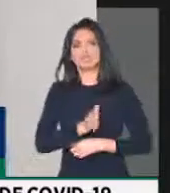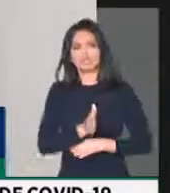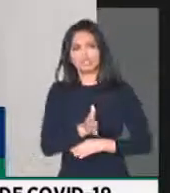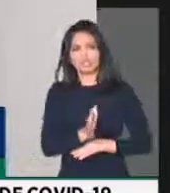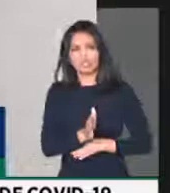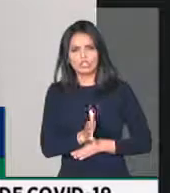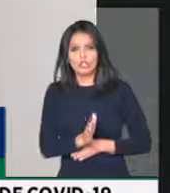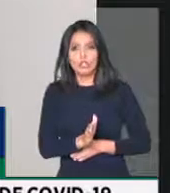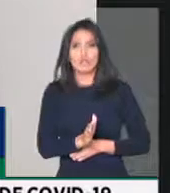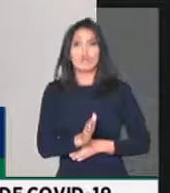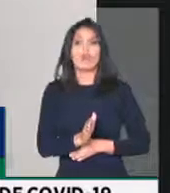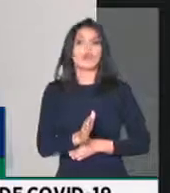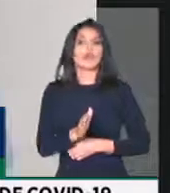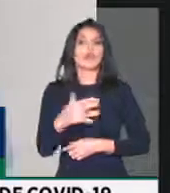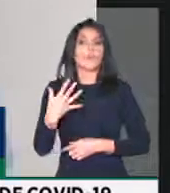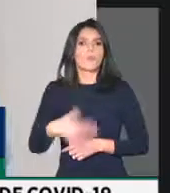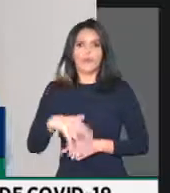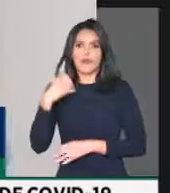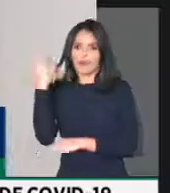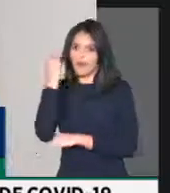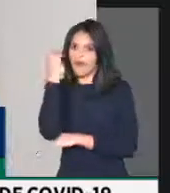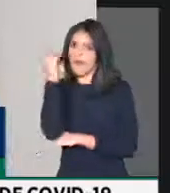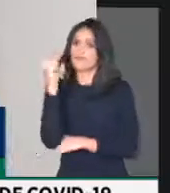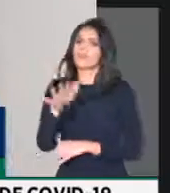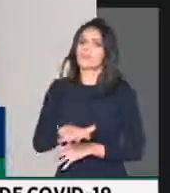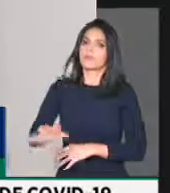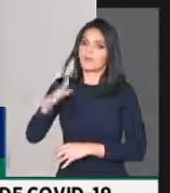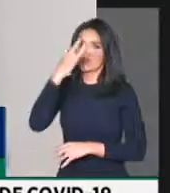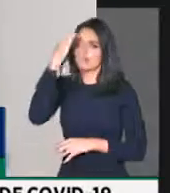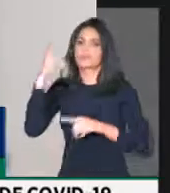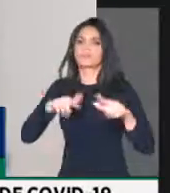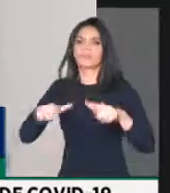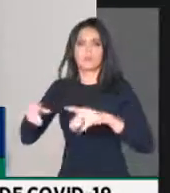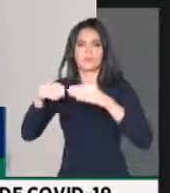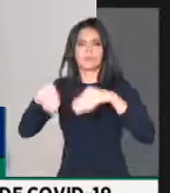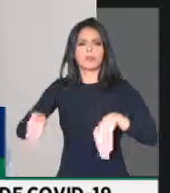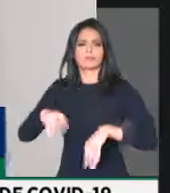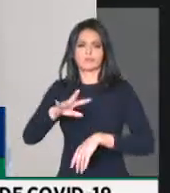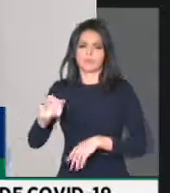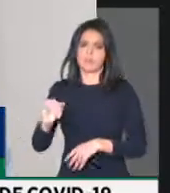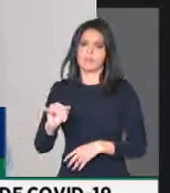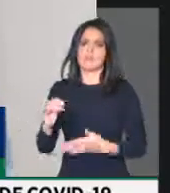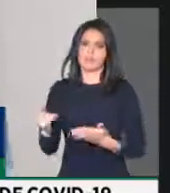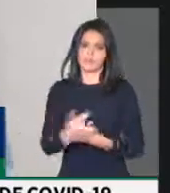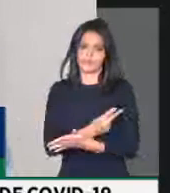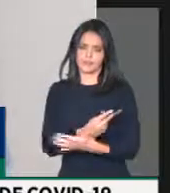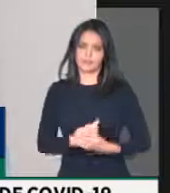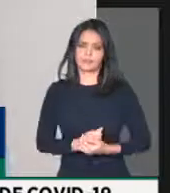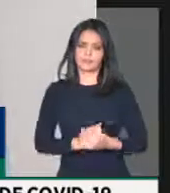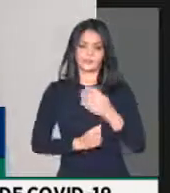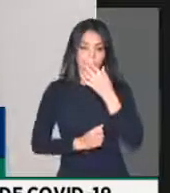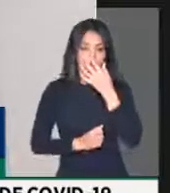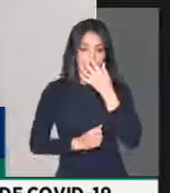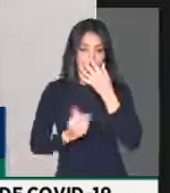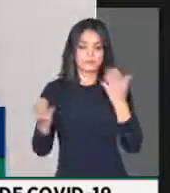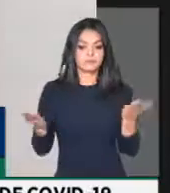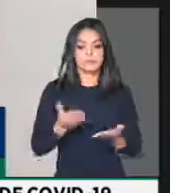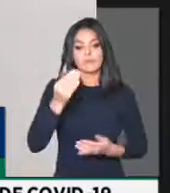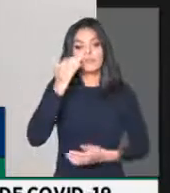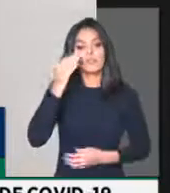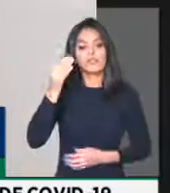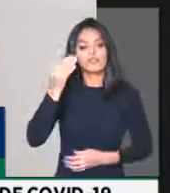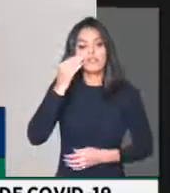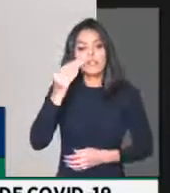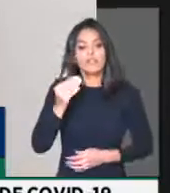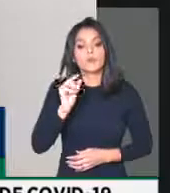927, que é muito grave para a classe trabalhadora pelos prejuízos que causa. E agora nós estamos tentando aqui fazer